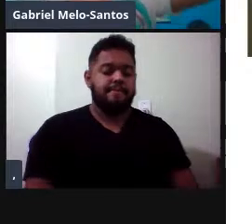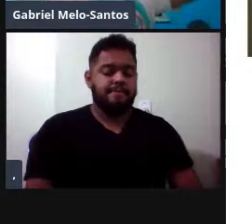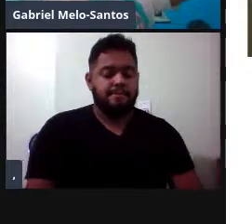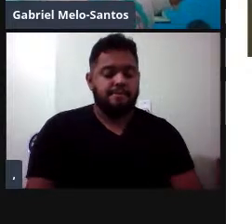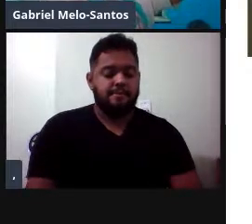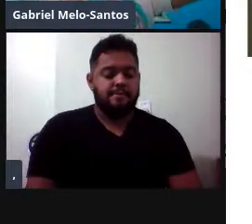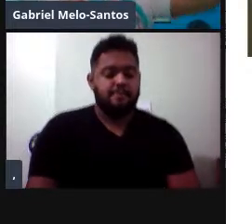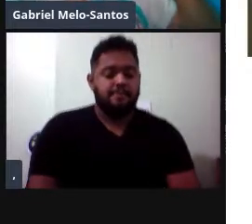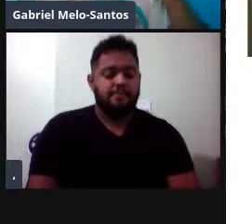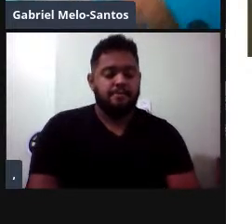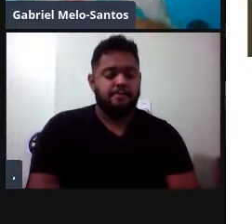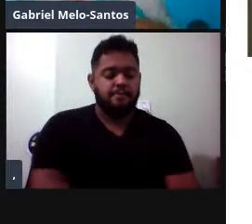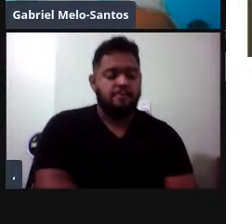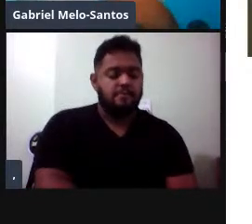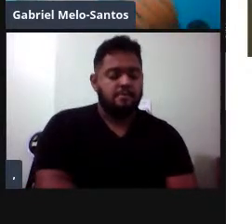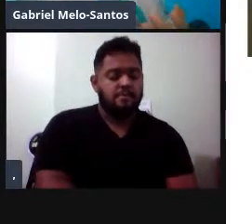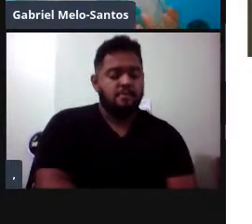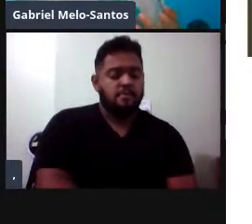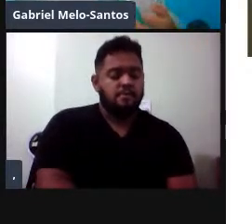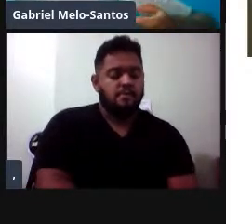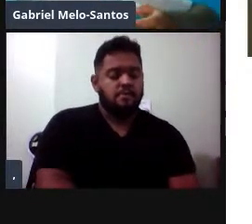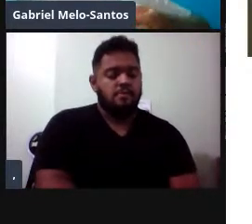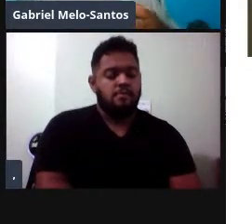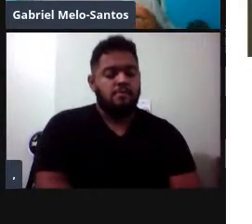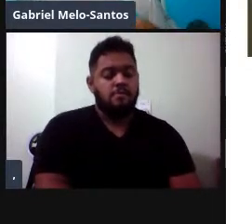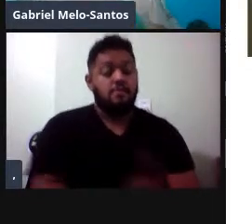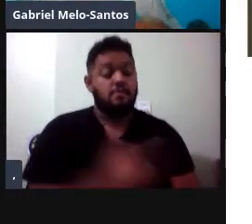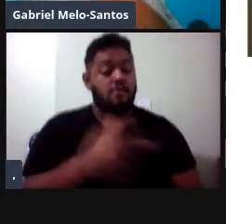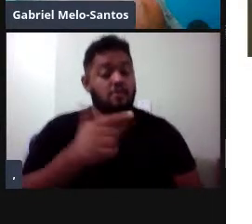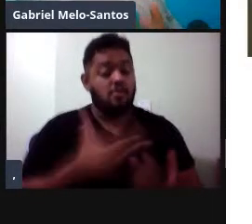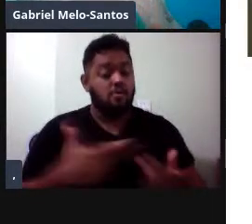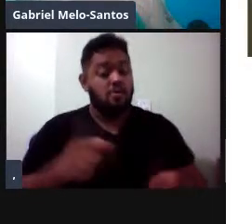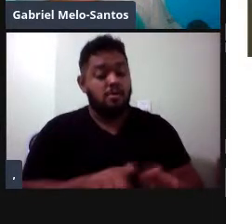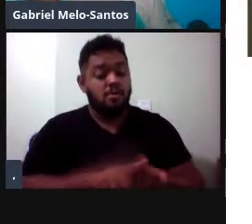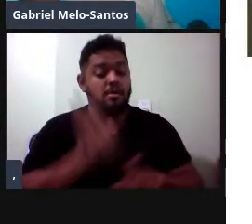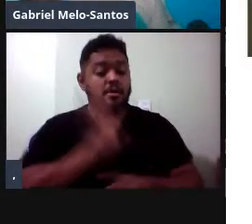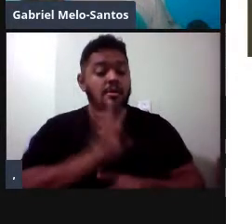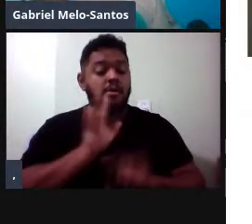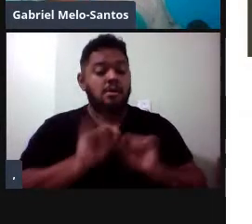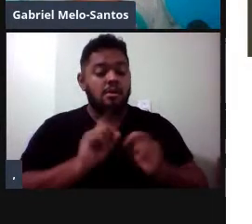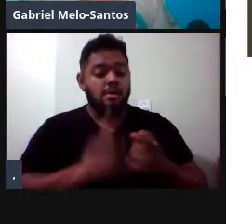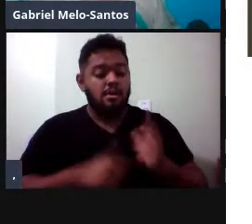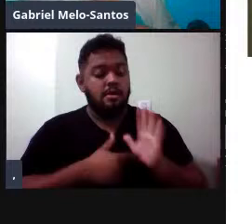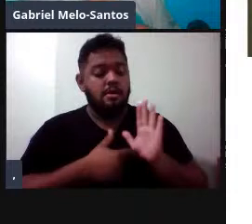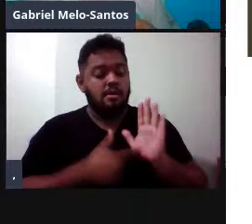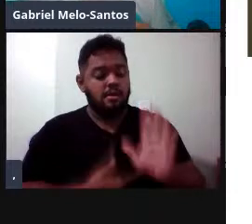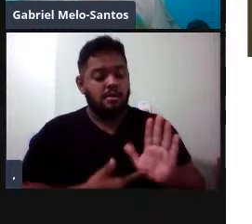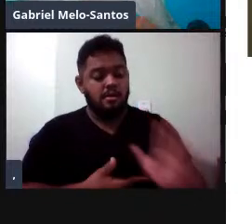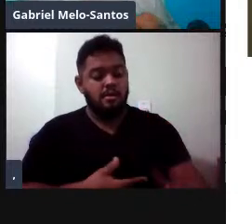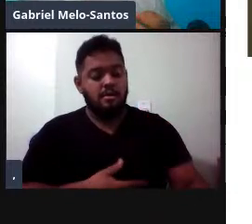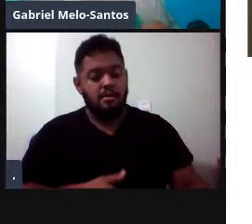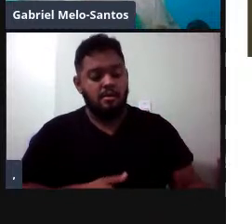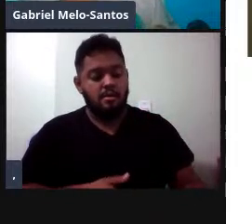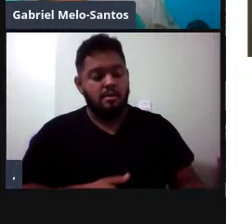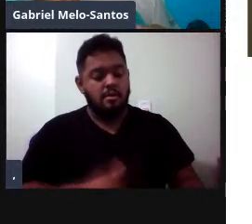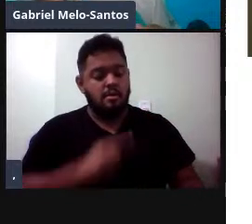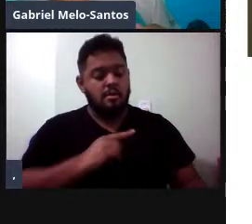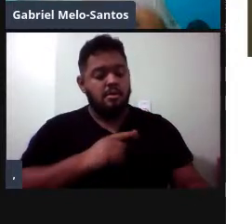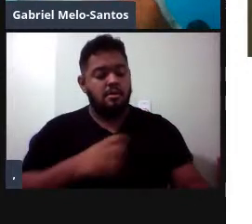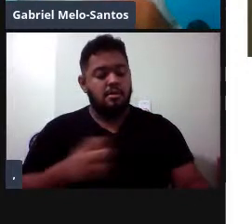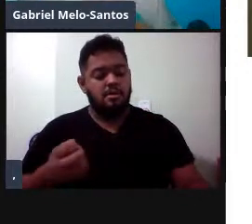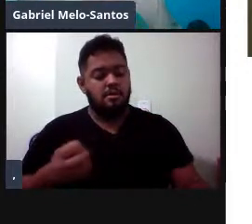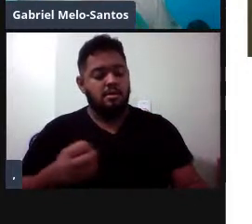Outra coisa que também é legal que a gente foi nos permitido, né? Coletar amostras, claro, tudo licenciado, então a gente coletava suaves, amostras